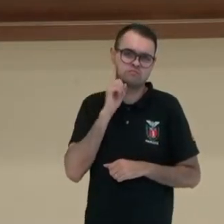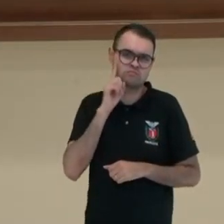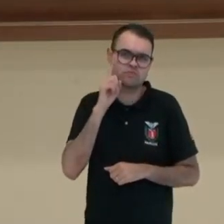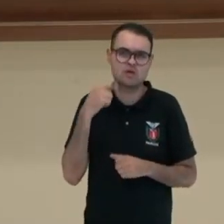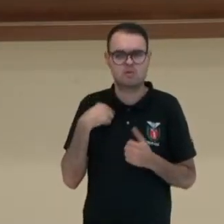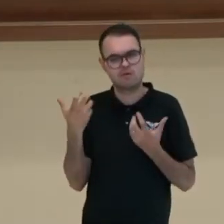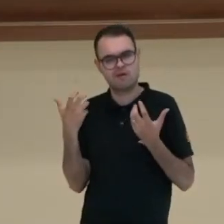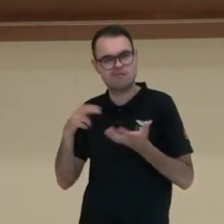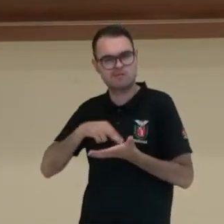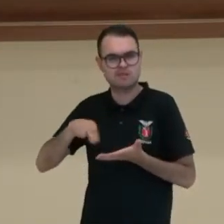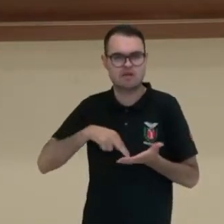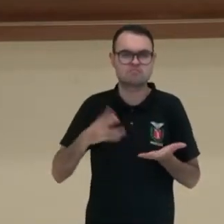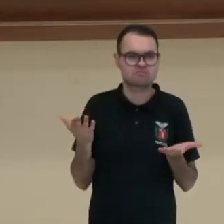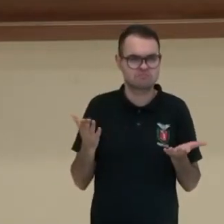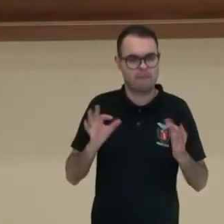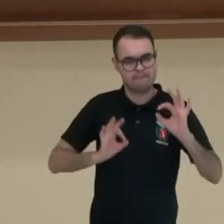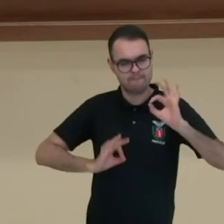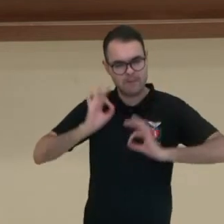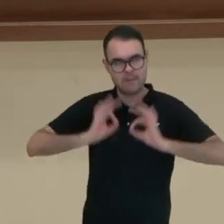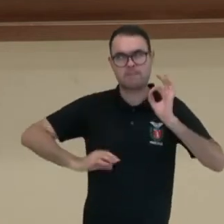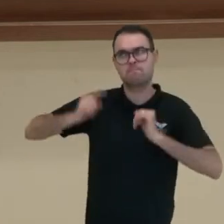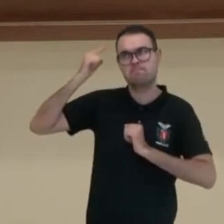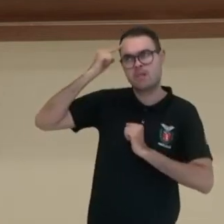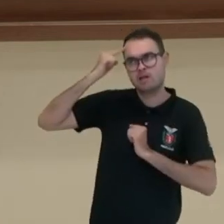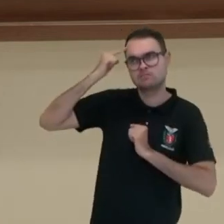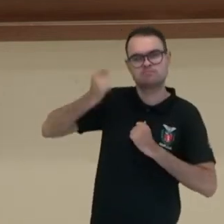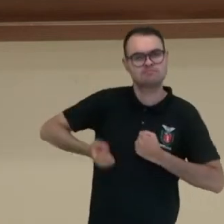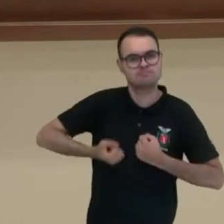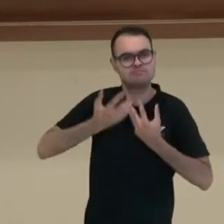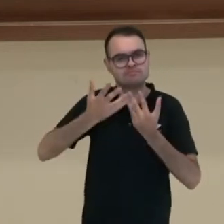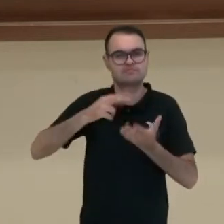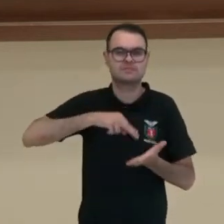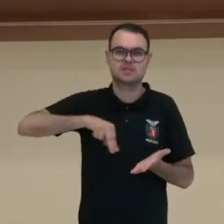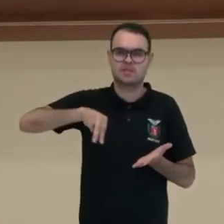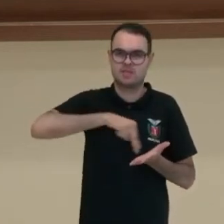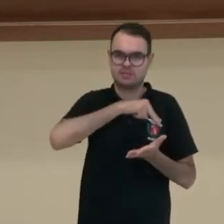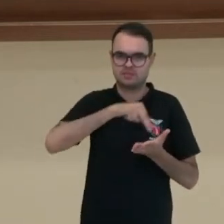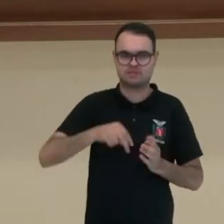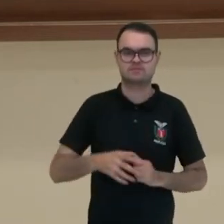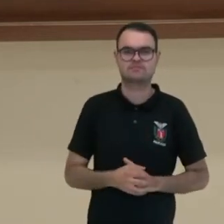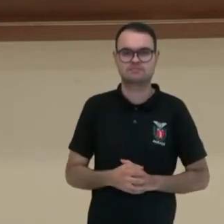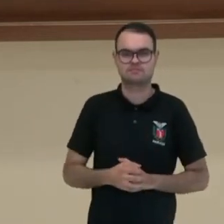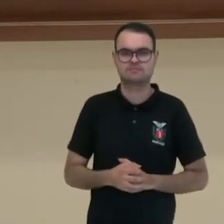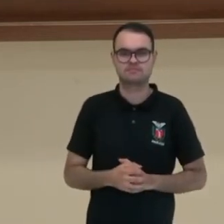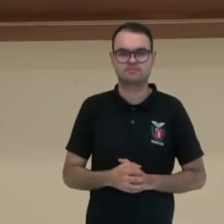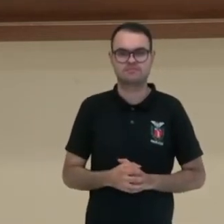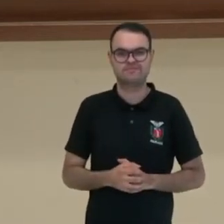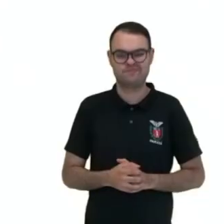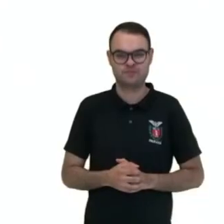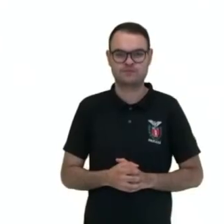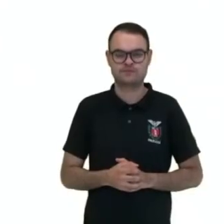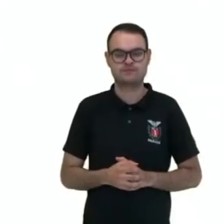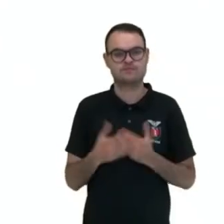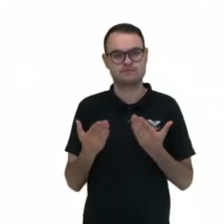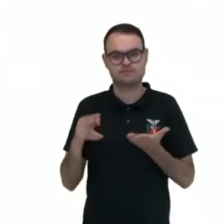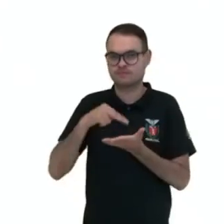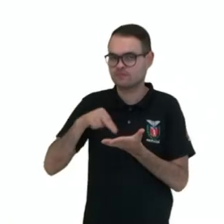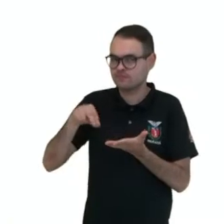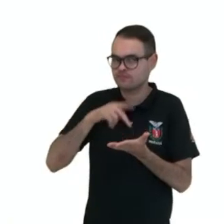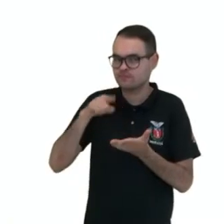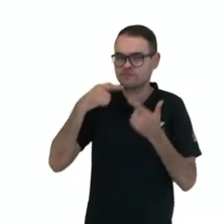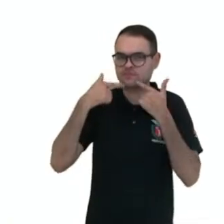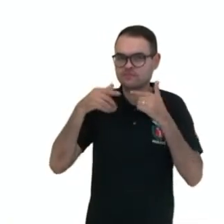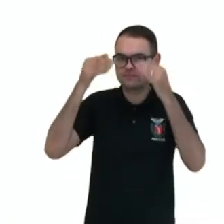dançar, então eu preparo, penso e danço, tenho essa intenção de dançar. Então, a dança é uma linguagem